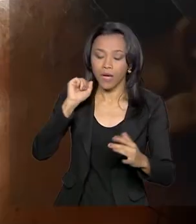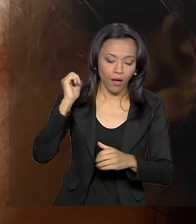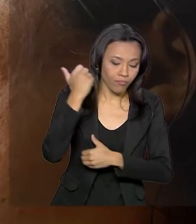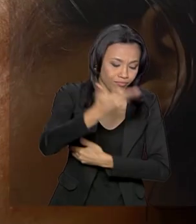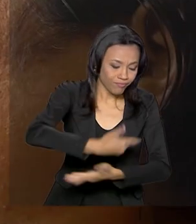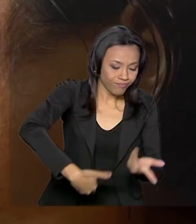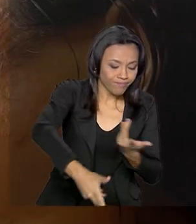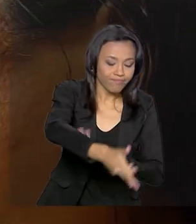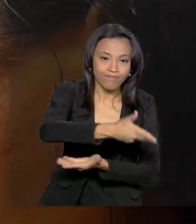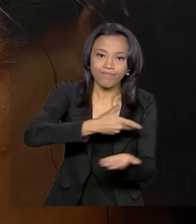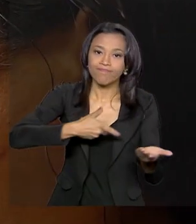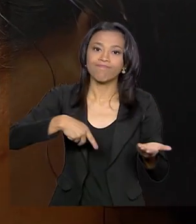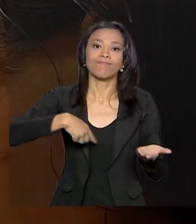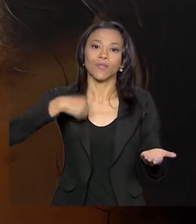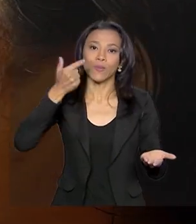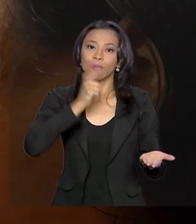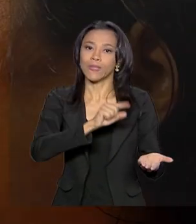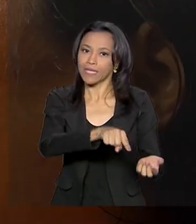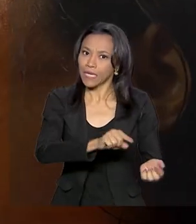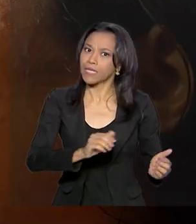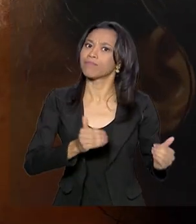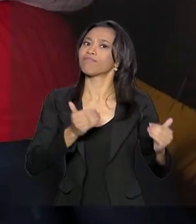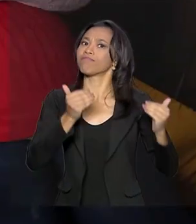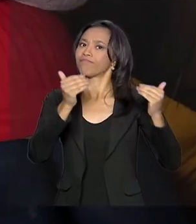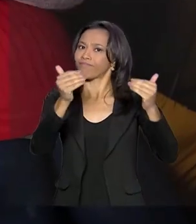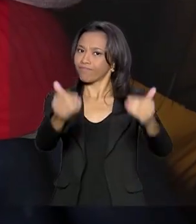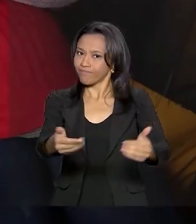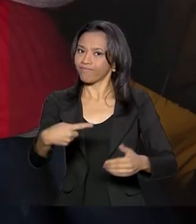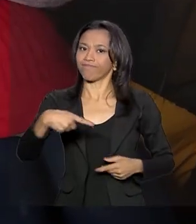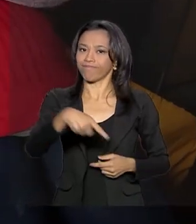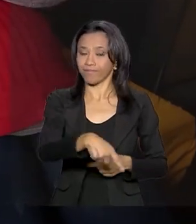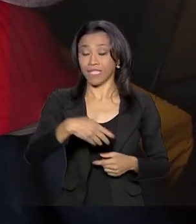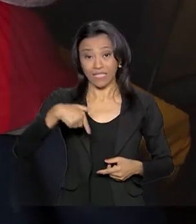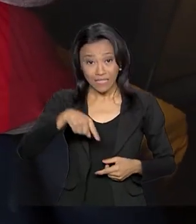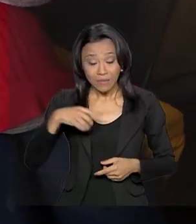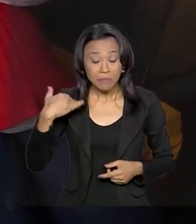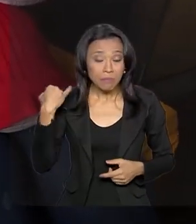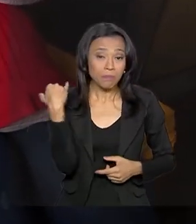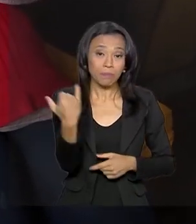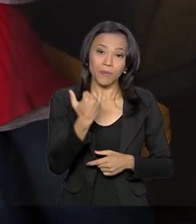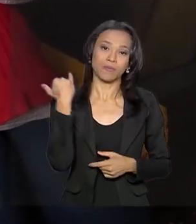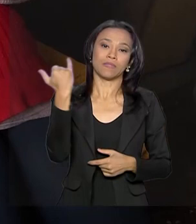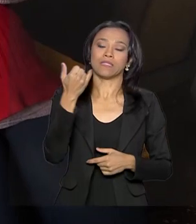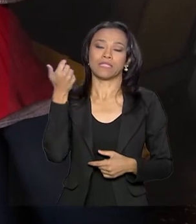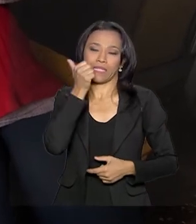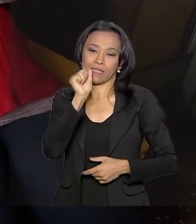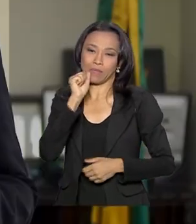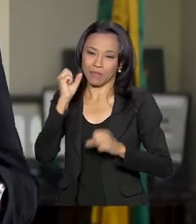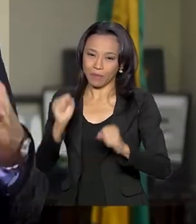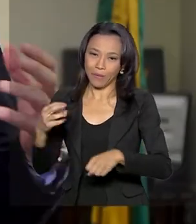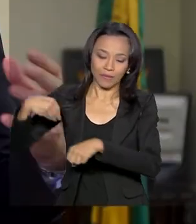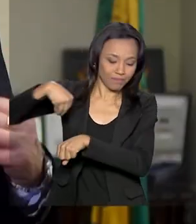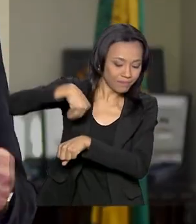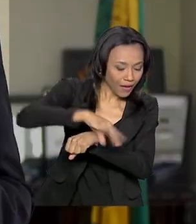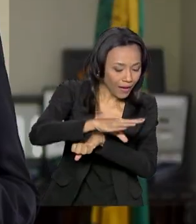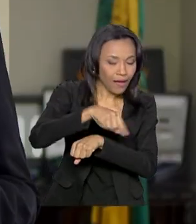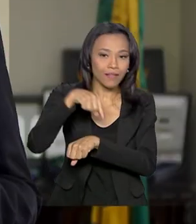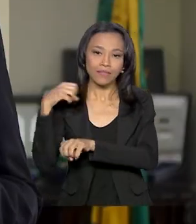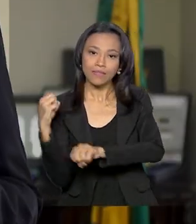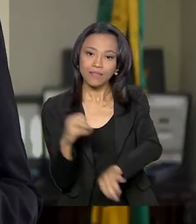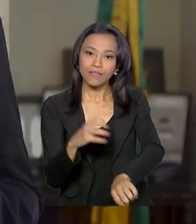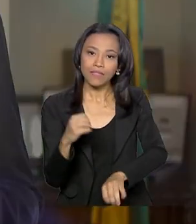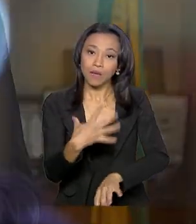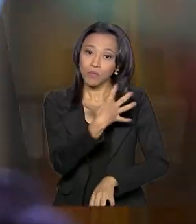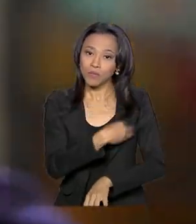poderem enfrentar o mundo em condições melhores. E isso é o mais importante que as mães podem passar para que seus filhos tenham